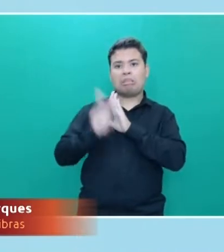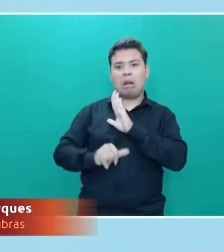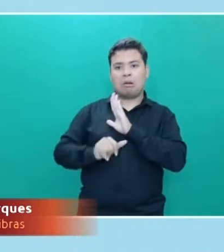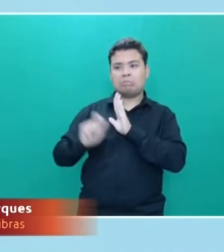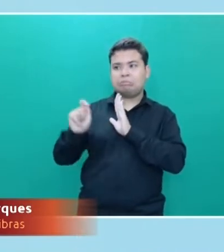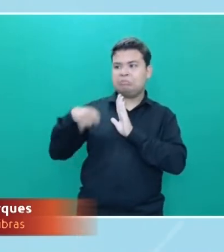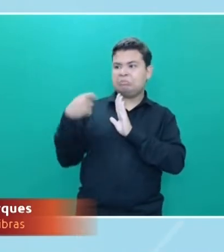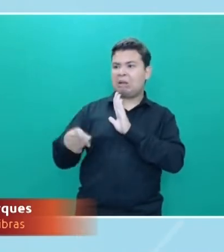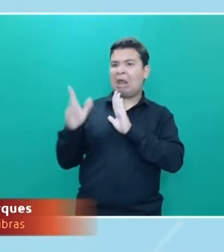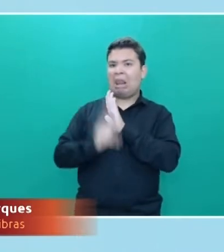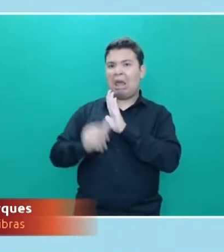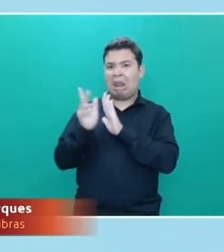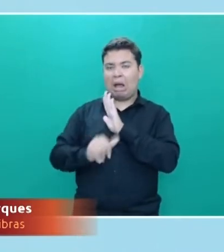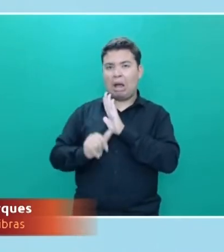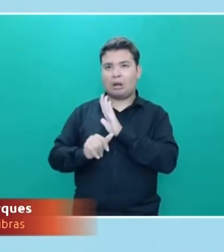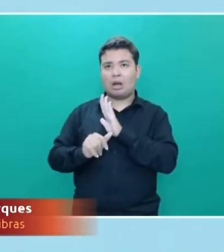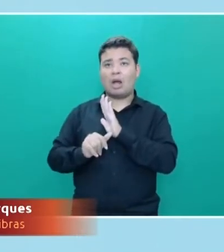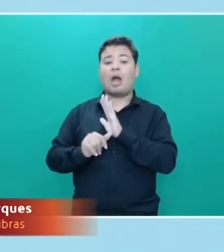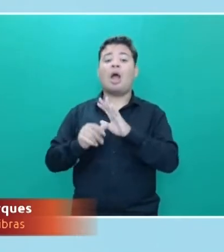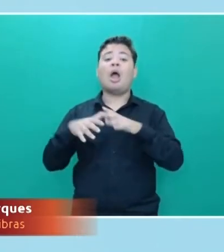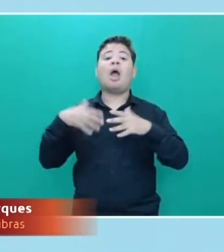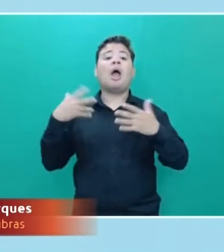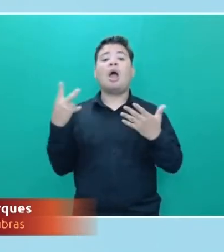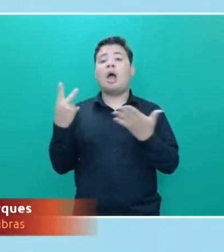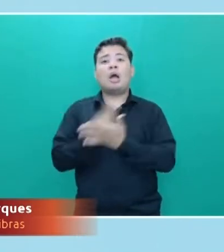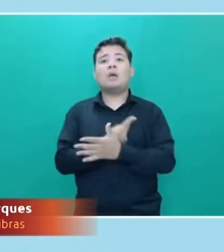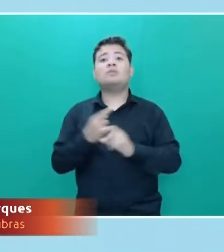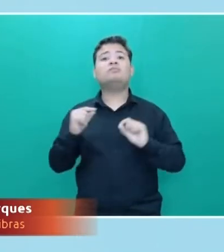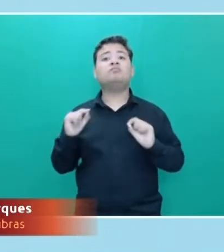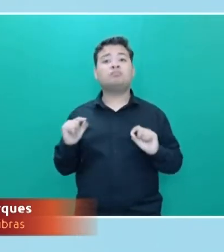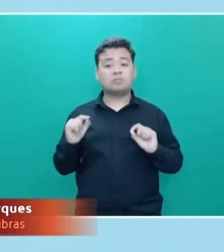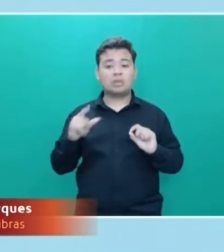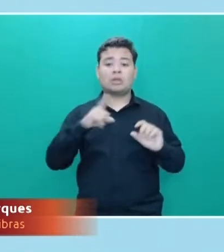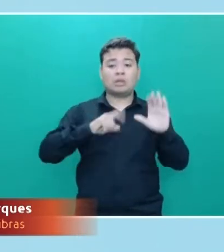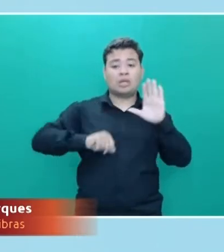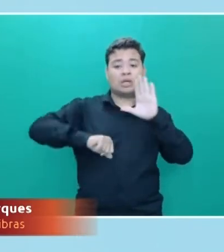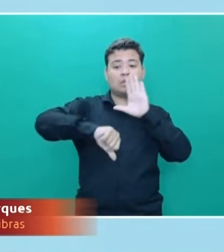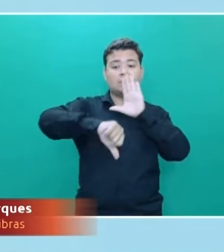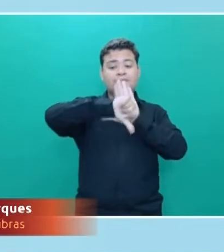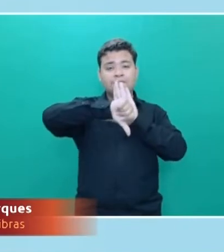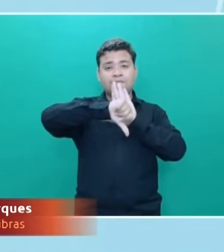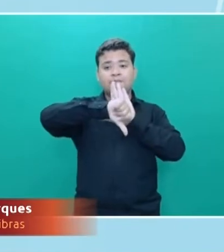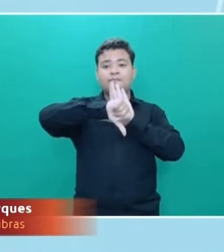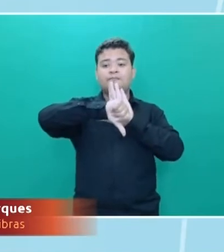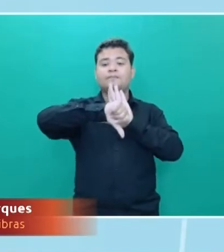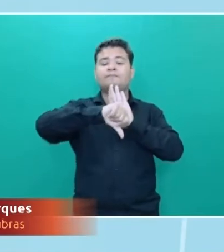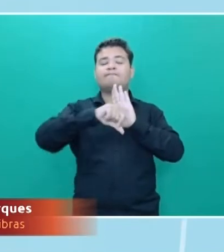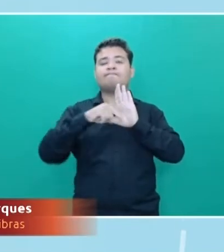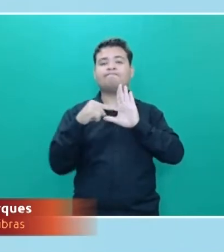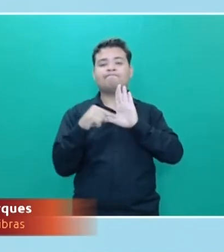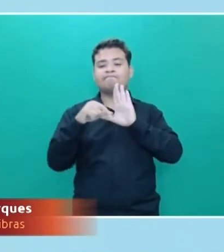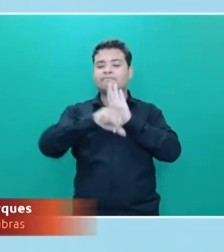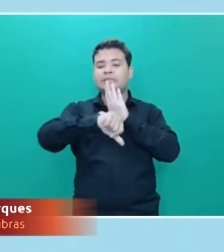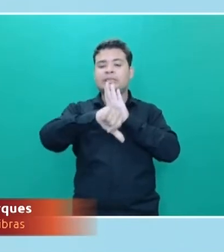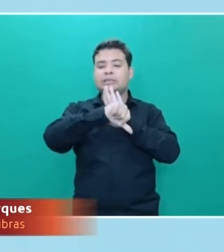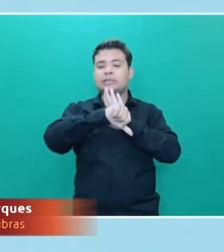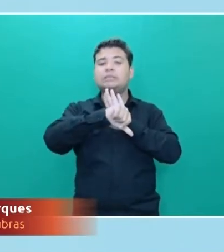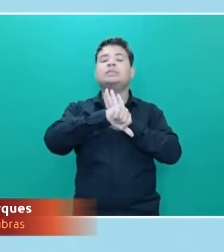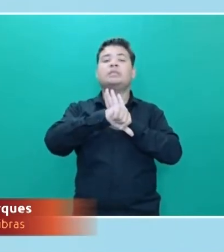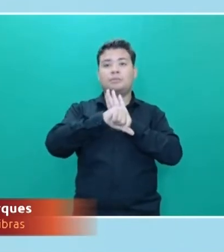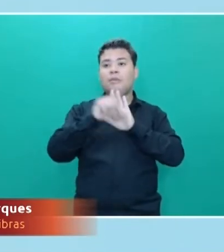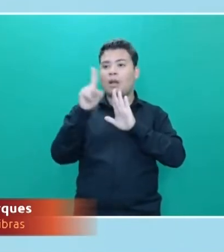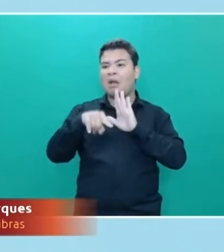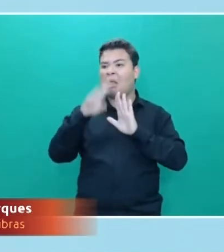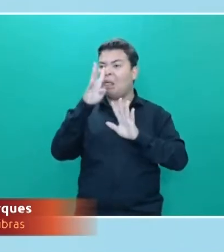acaba incorrendo ali, né, no crime de calúnia,